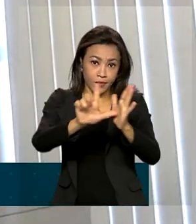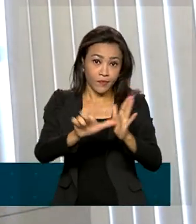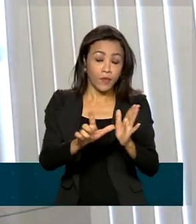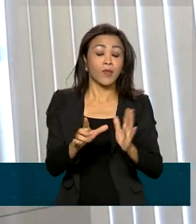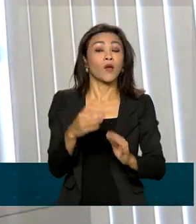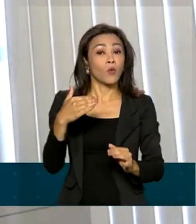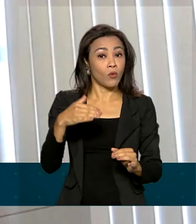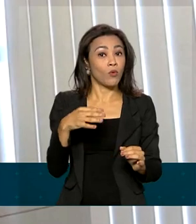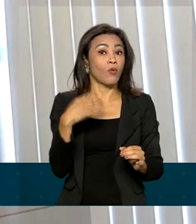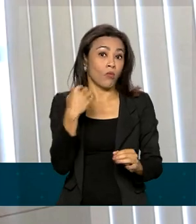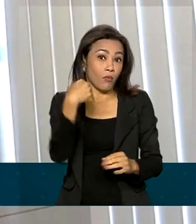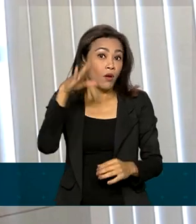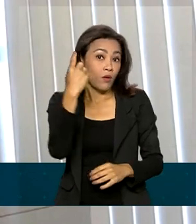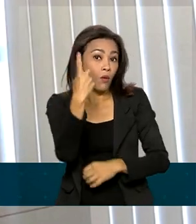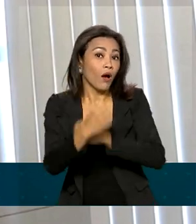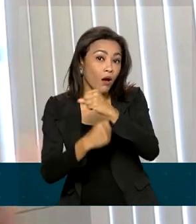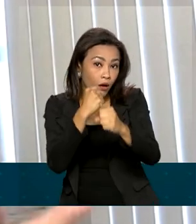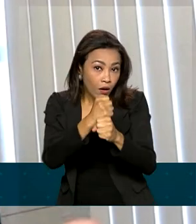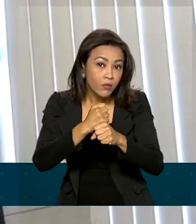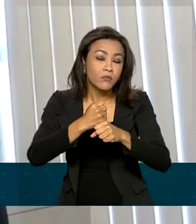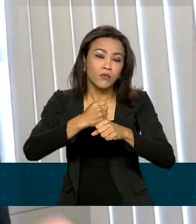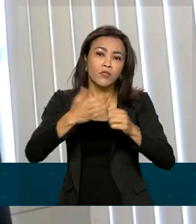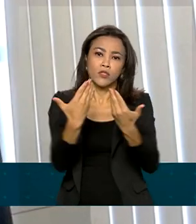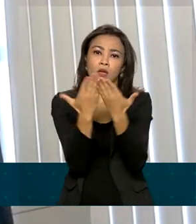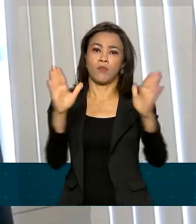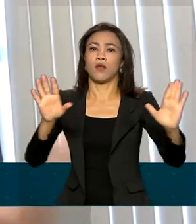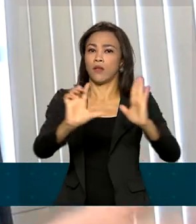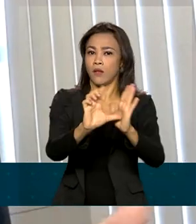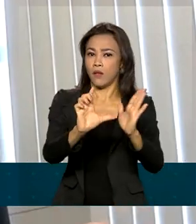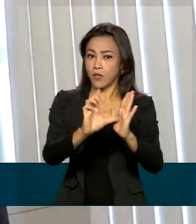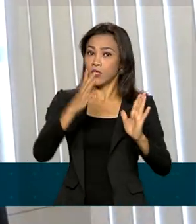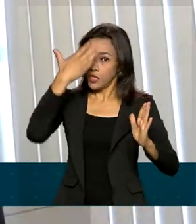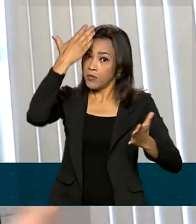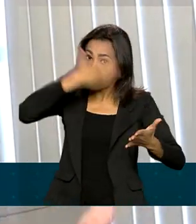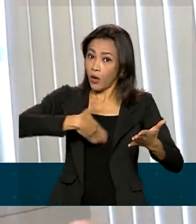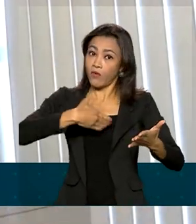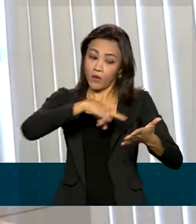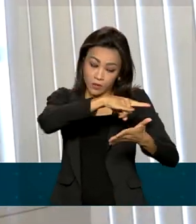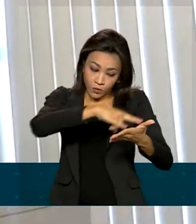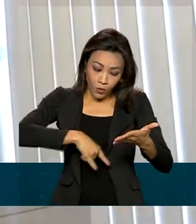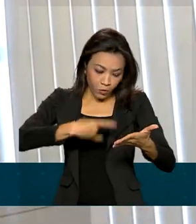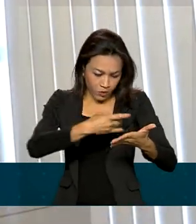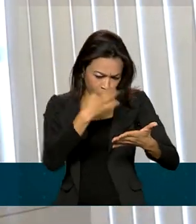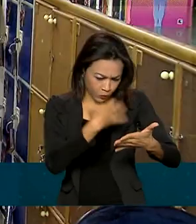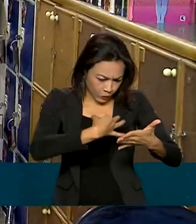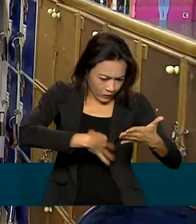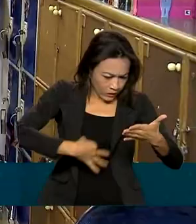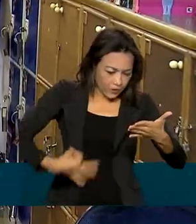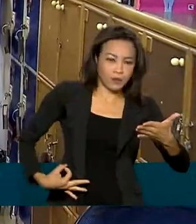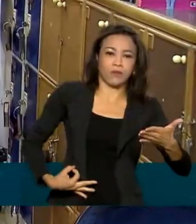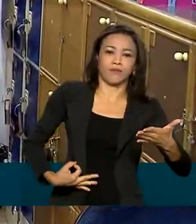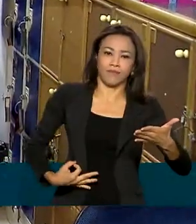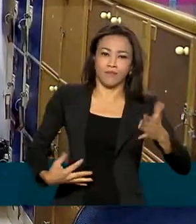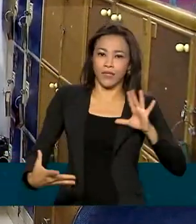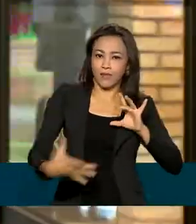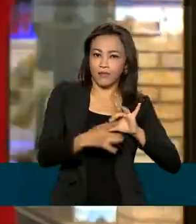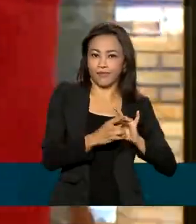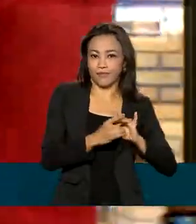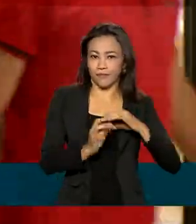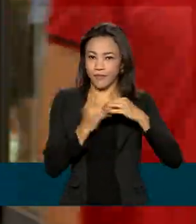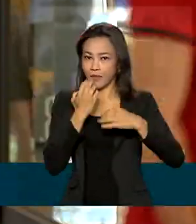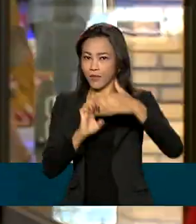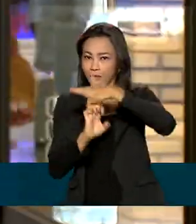atividade comercial e ele vai comprovar, obviamente, a regularidade documental da empresa. Livrarias,